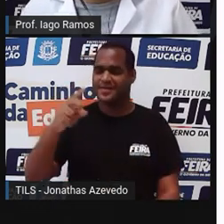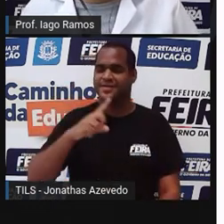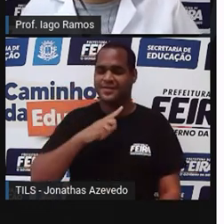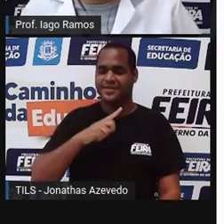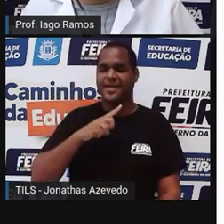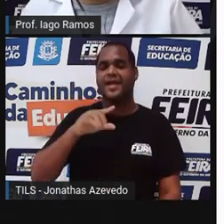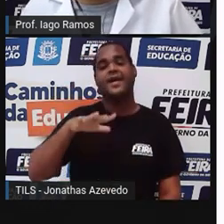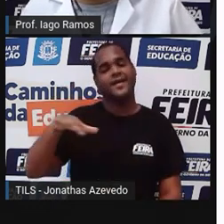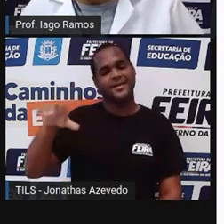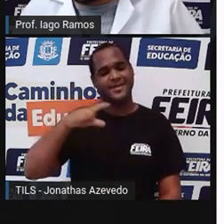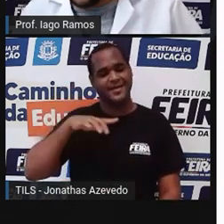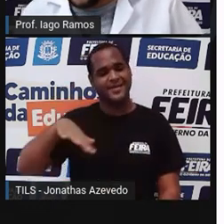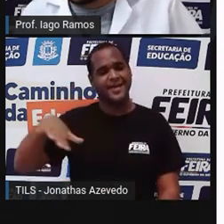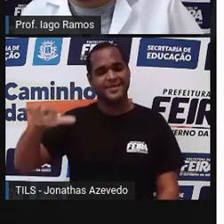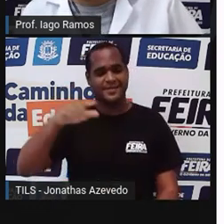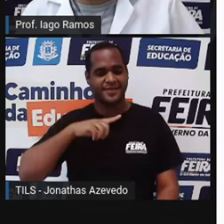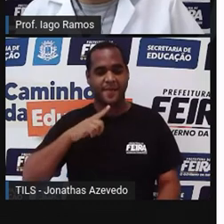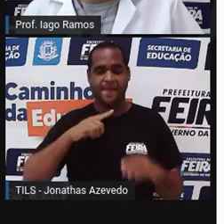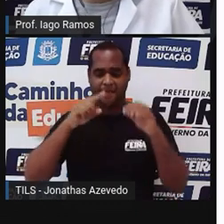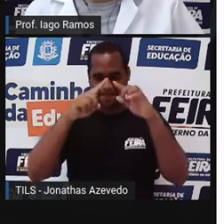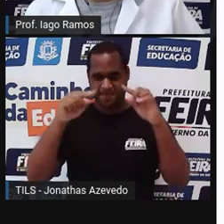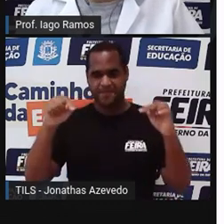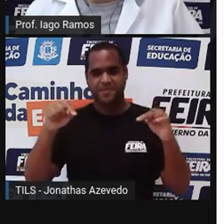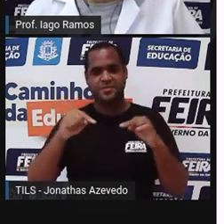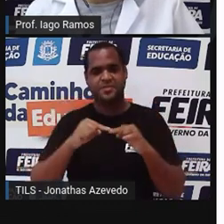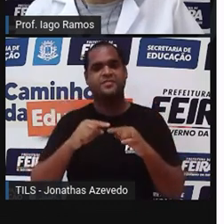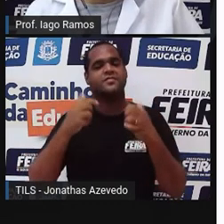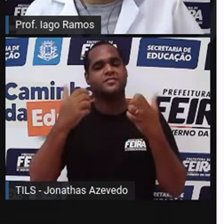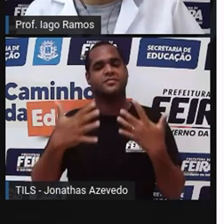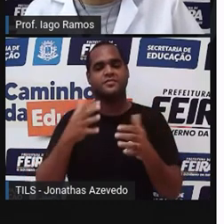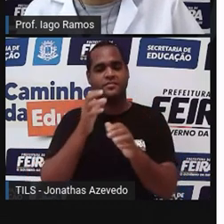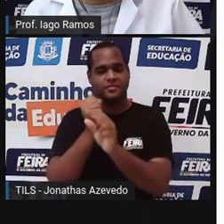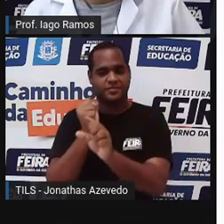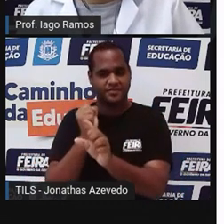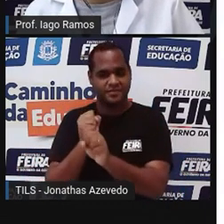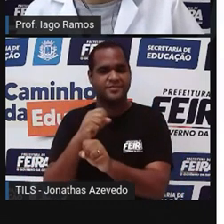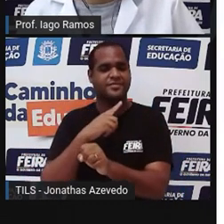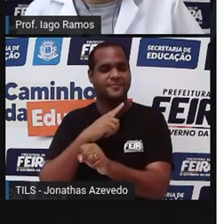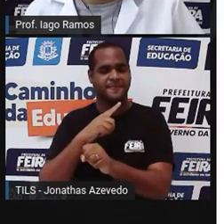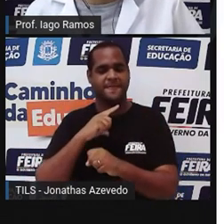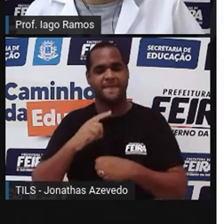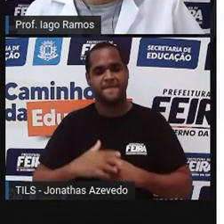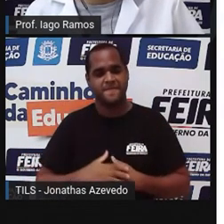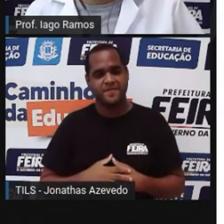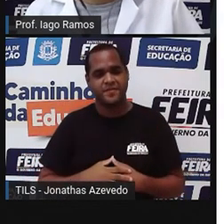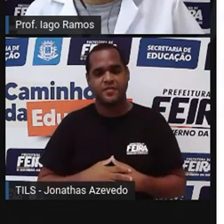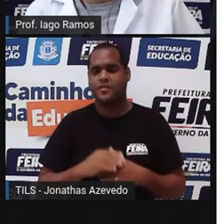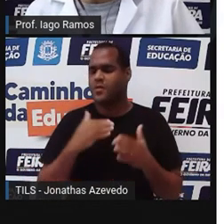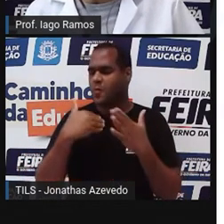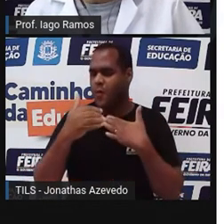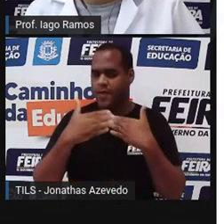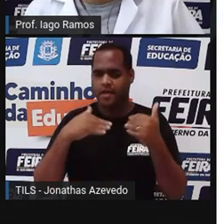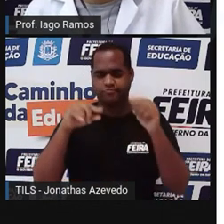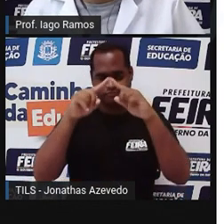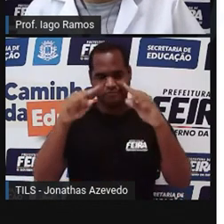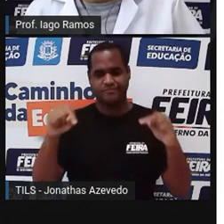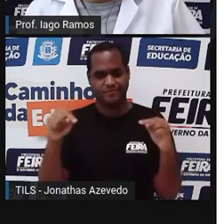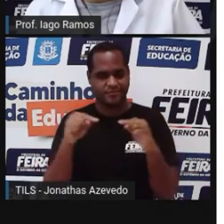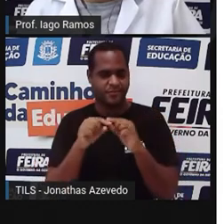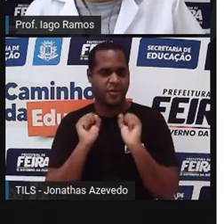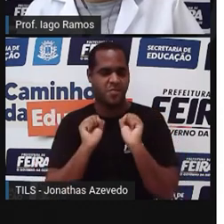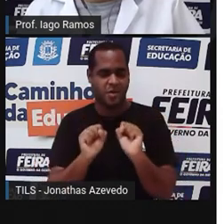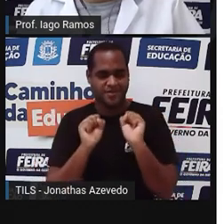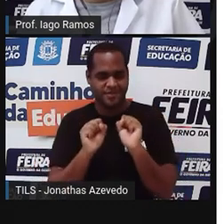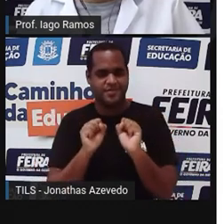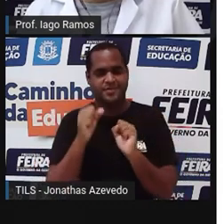vai ser a área do losango. Beleza? Bom, então tá aí a forma de calcular a área de qualquer losango. Tá bom? Vamos